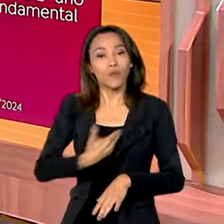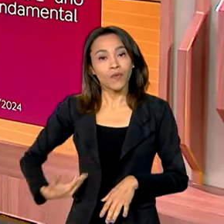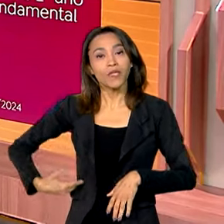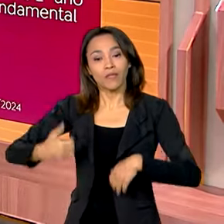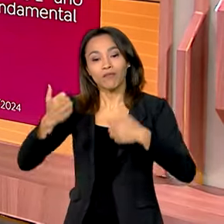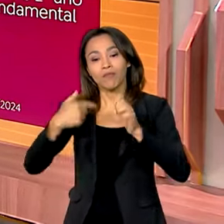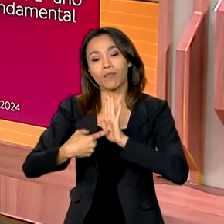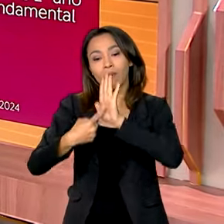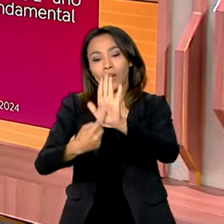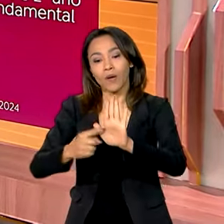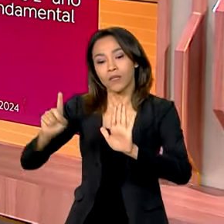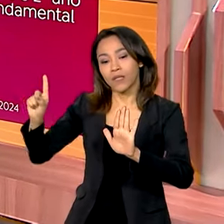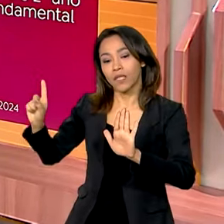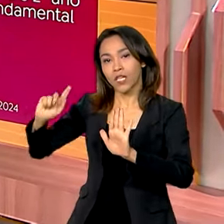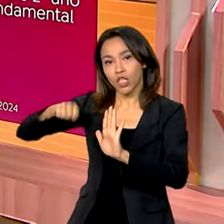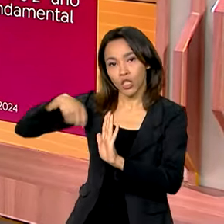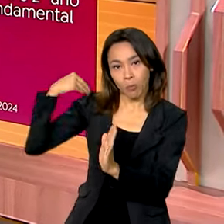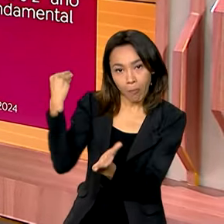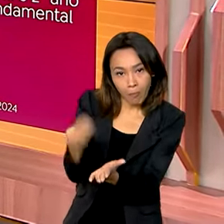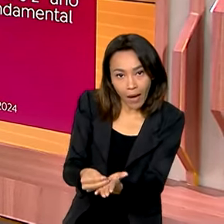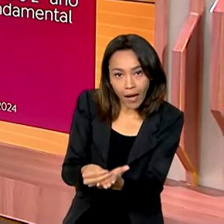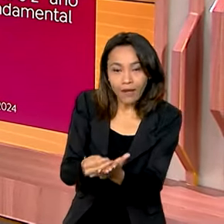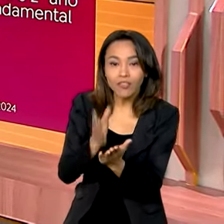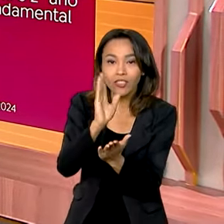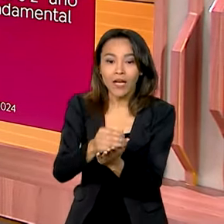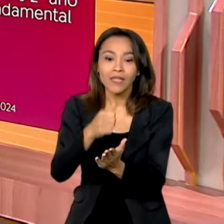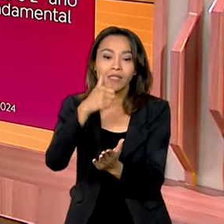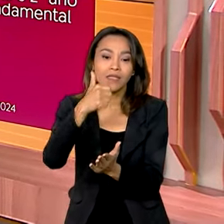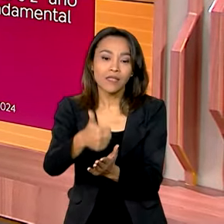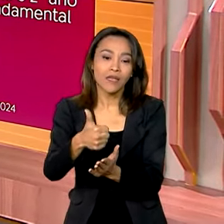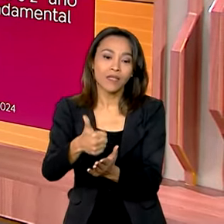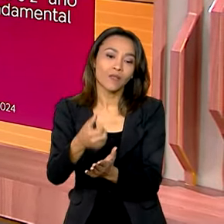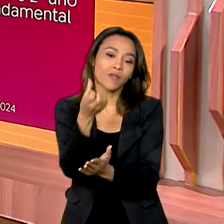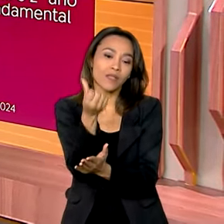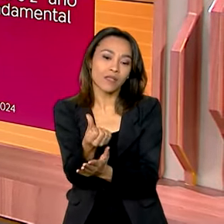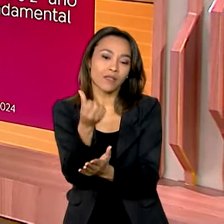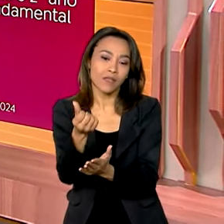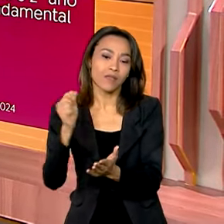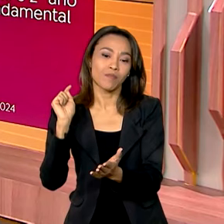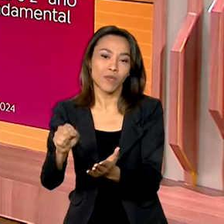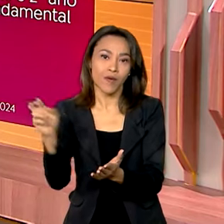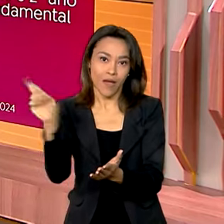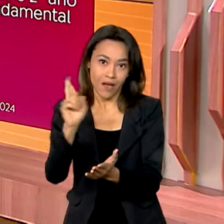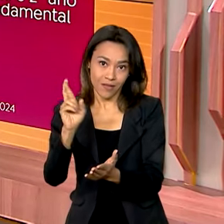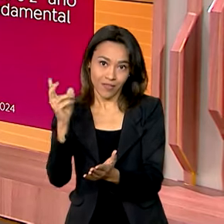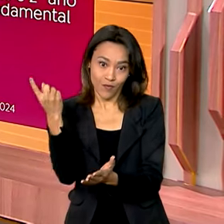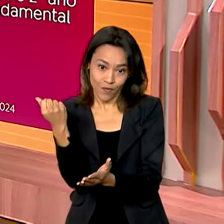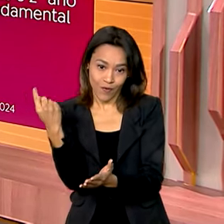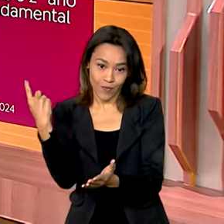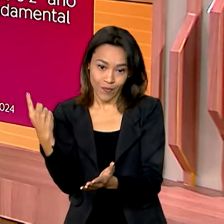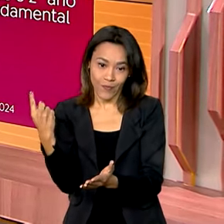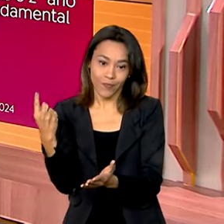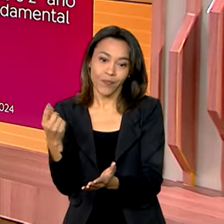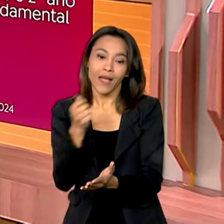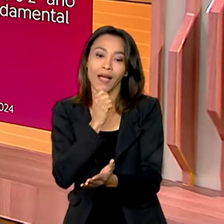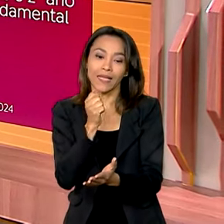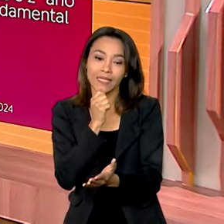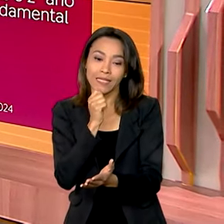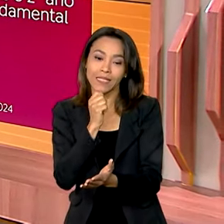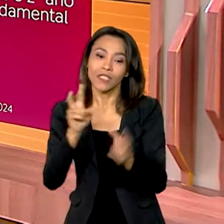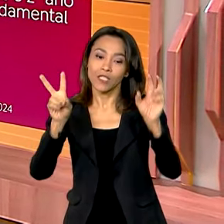montante pago mensalmente ultrapassa 166 mil reais. Ainda falando sobre